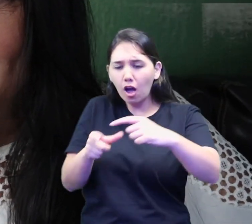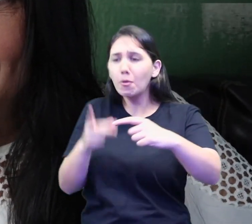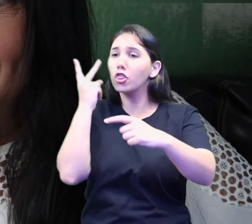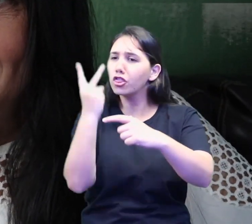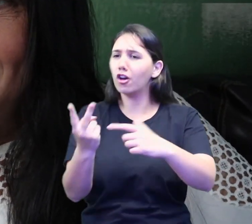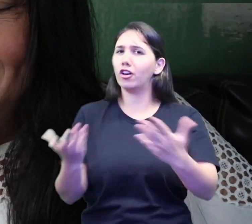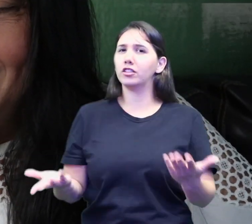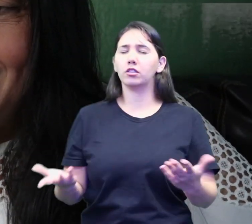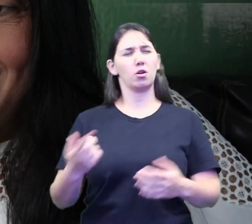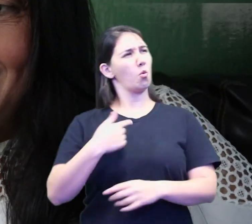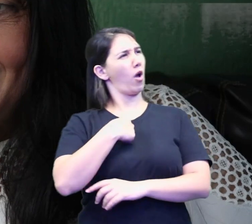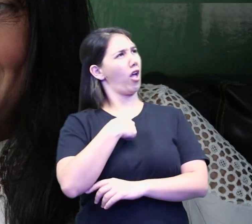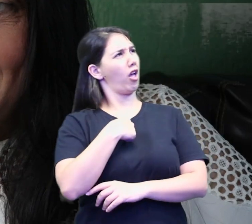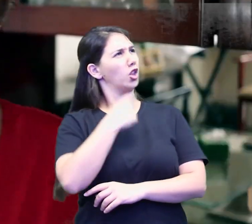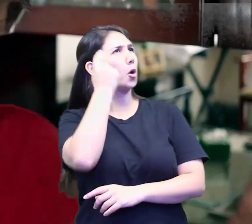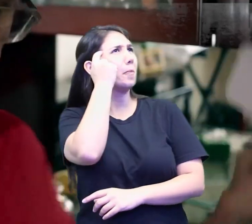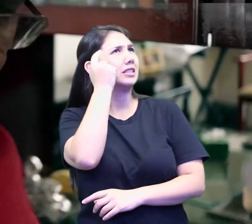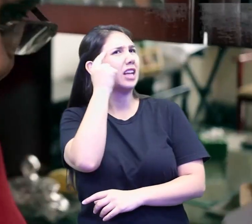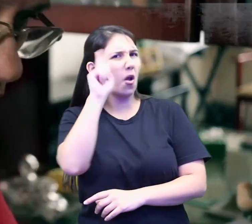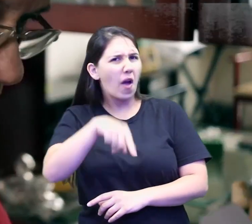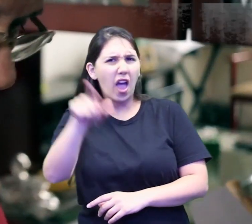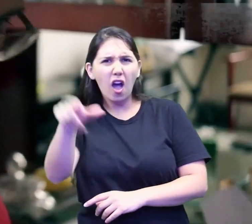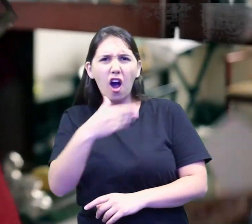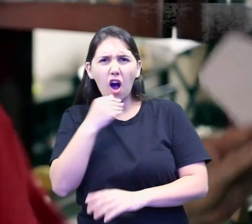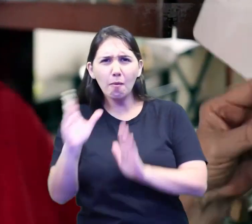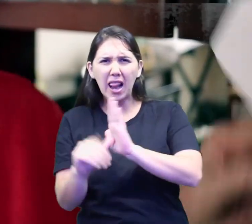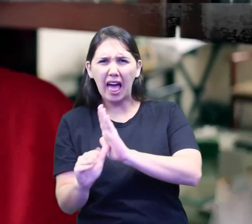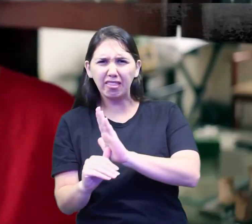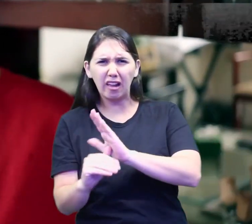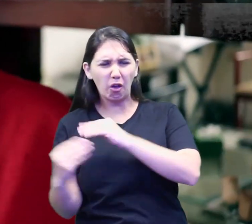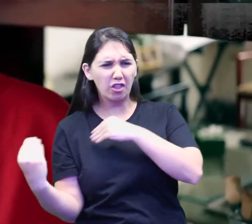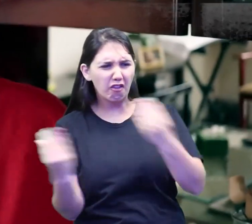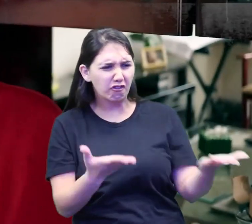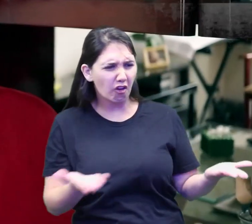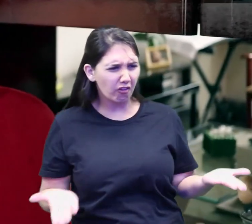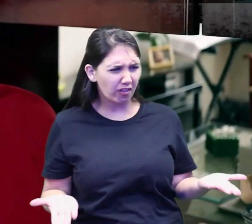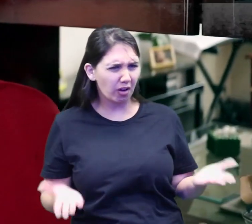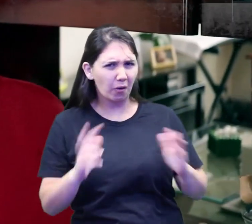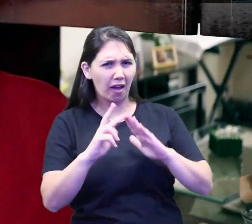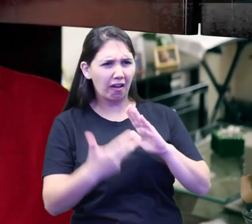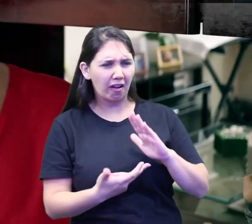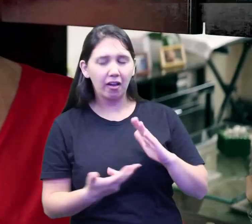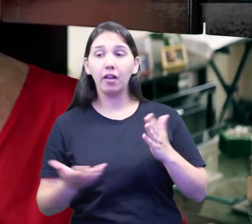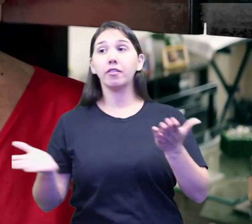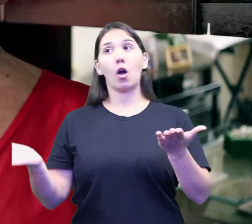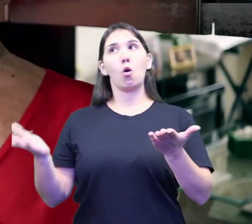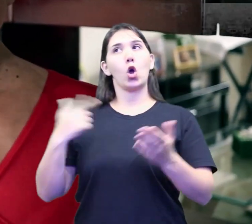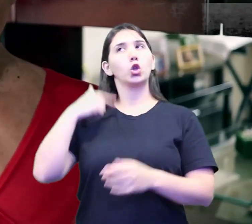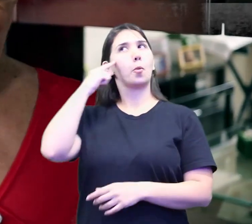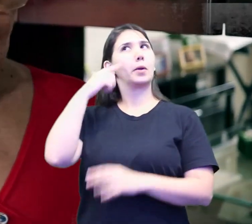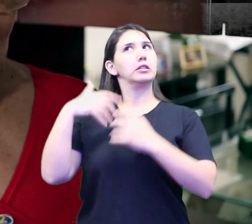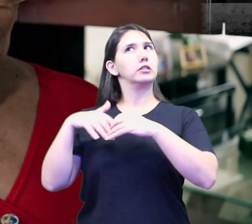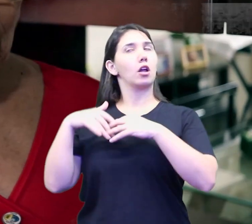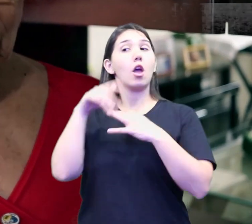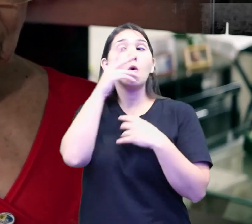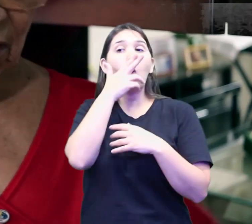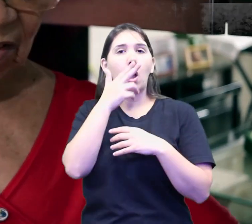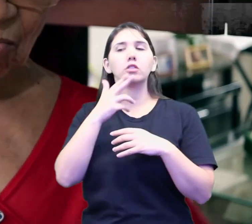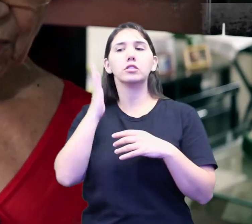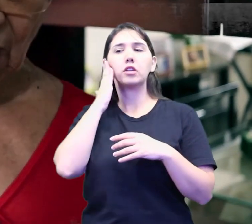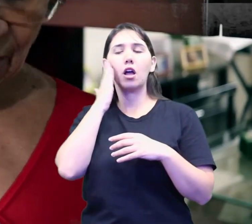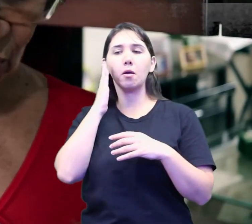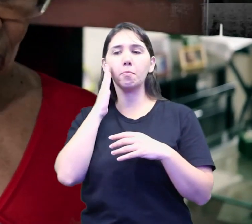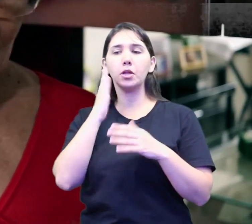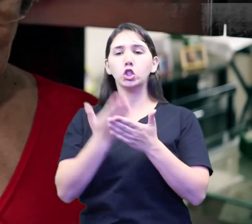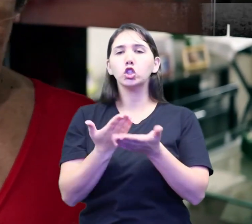dízimo. Eu deduzo assim. Tá havendo um evento de colégio na igreja e fica o dia todinho aberto porque